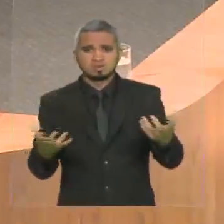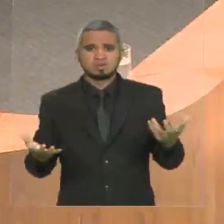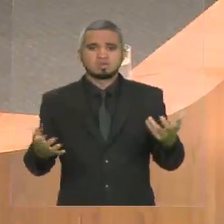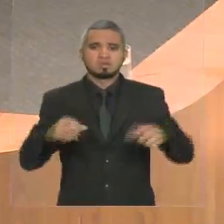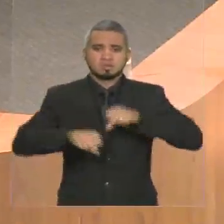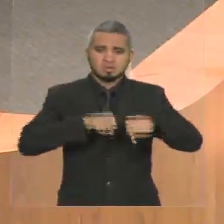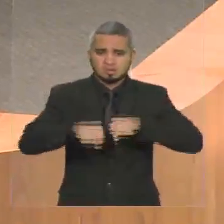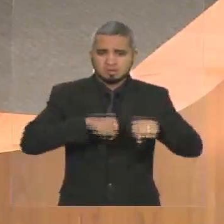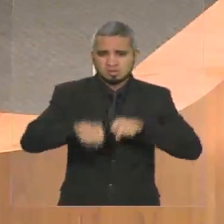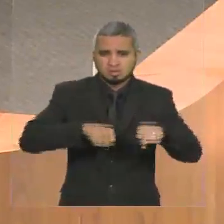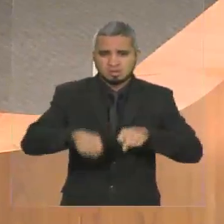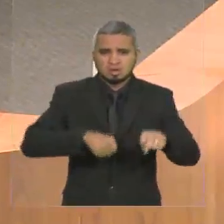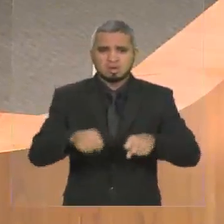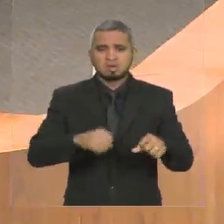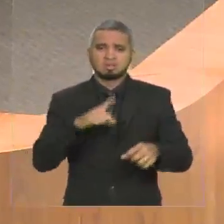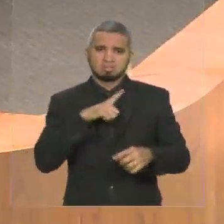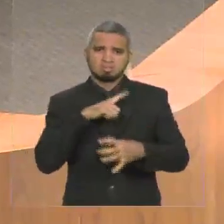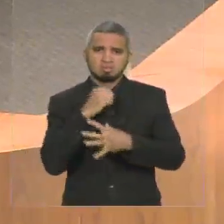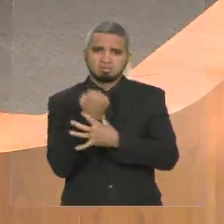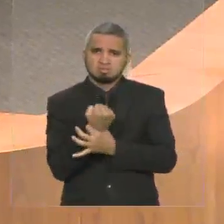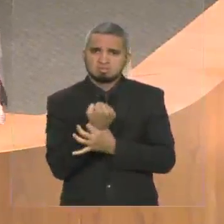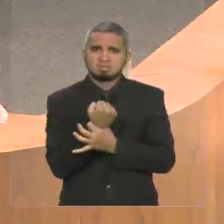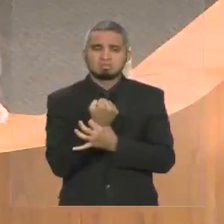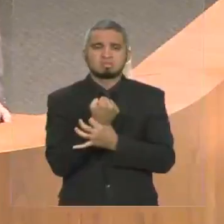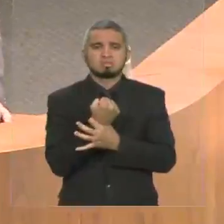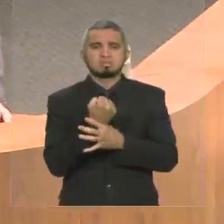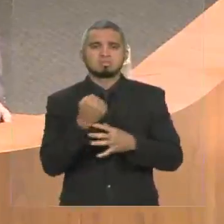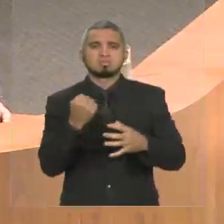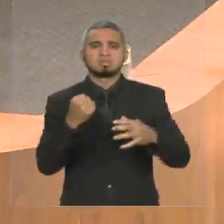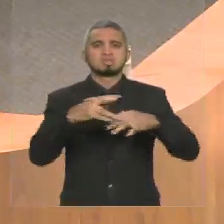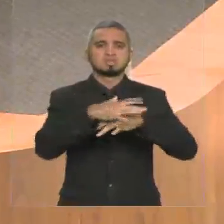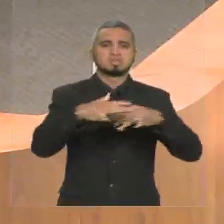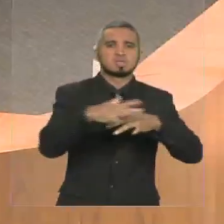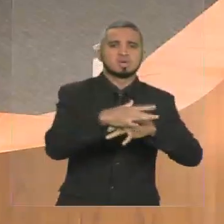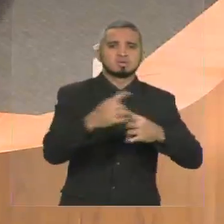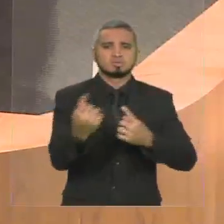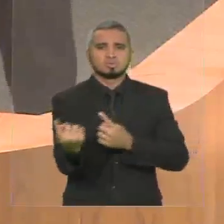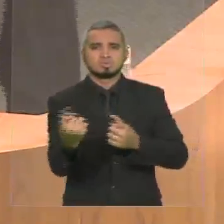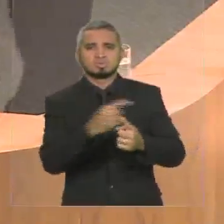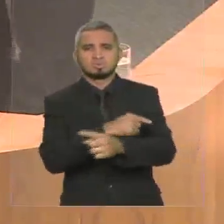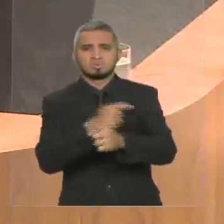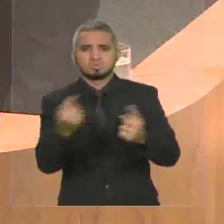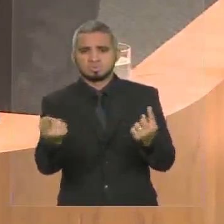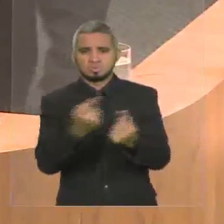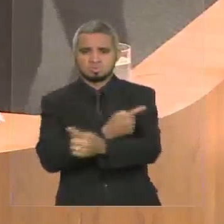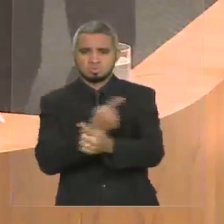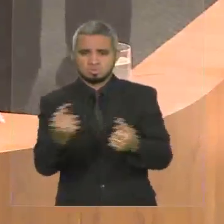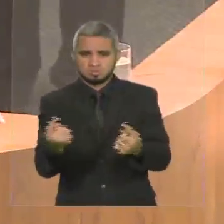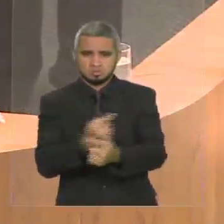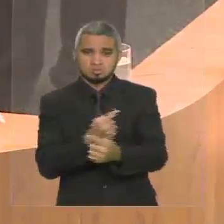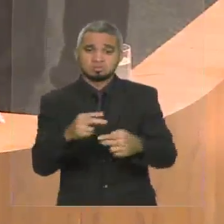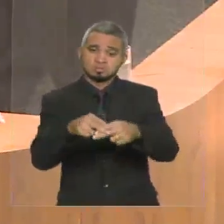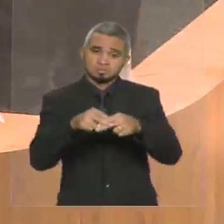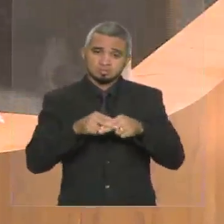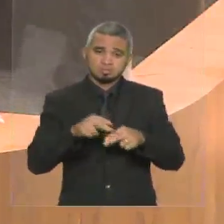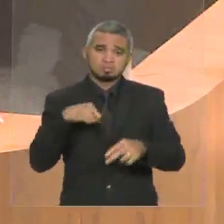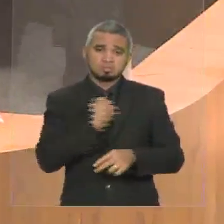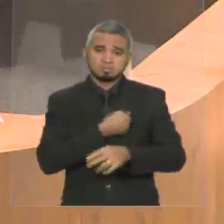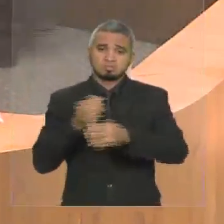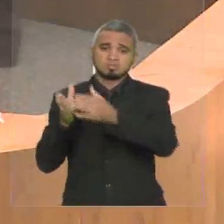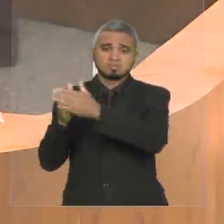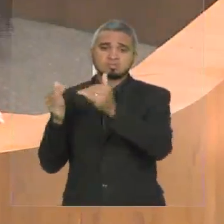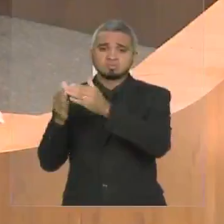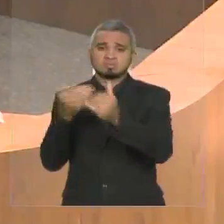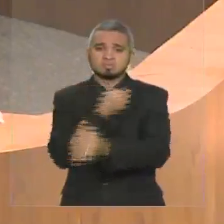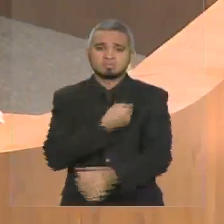bicicleta com segurança, transitando entre uma cidade e outra. E é esse o pedido que nós fizemos ao governador do Estado. E o